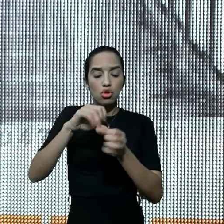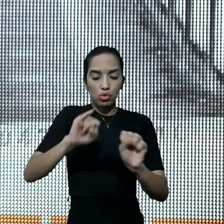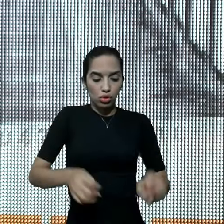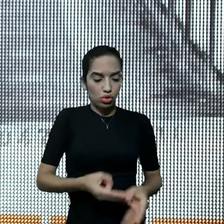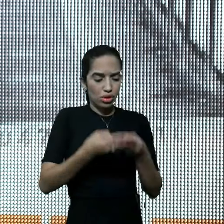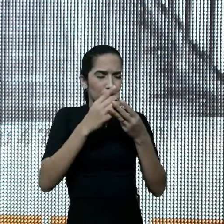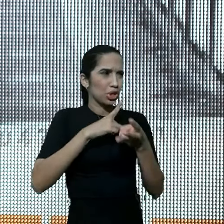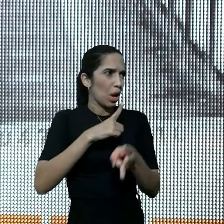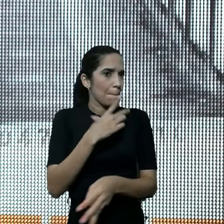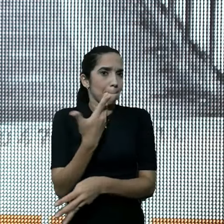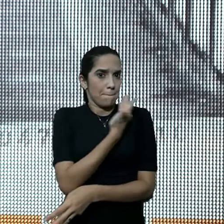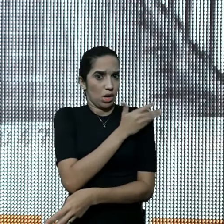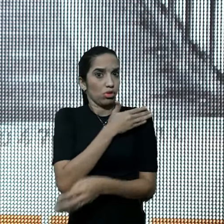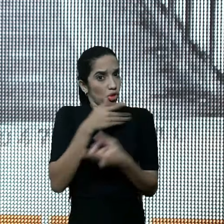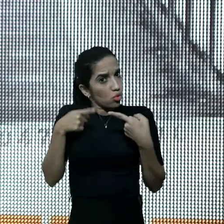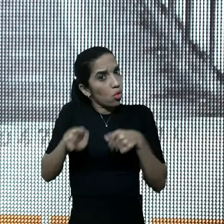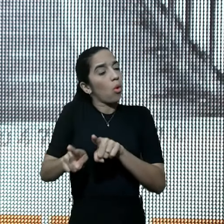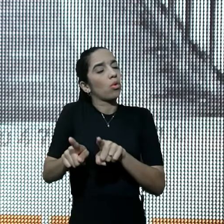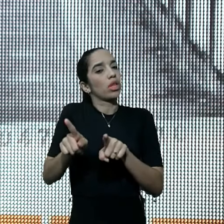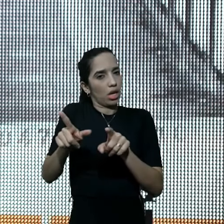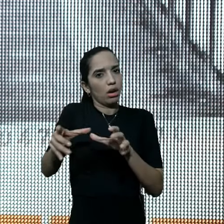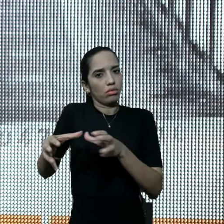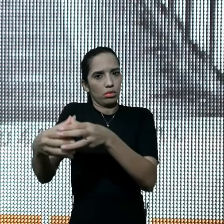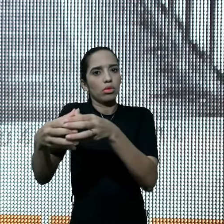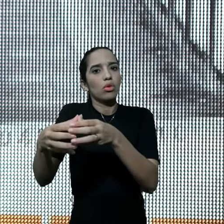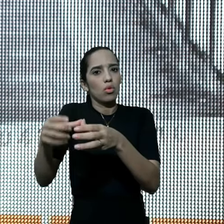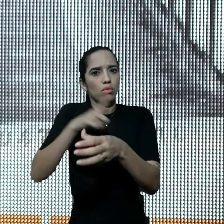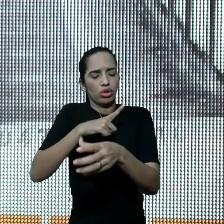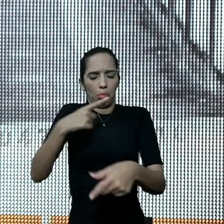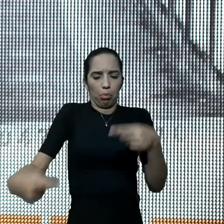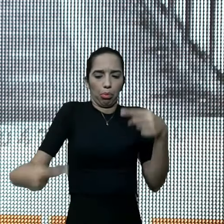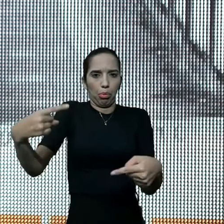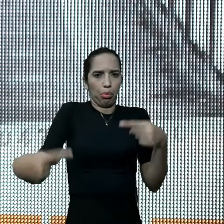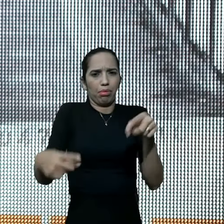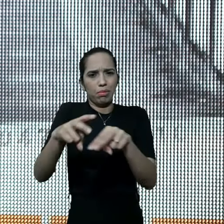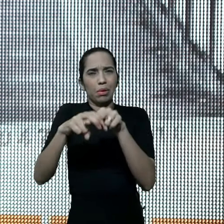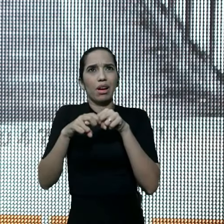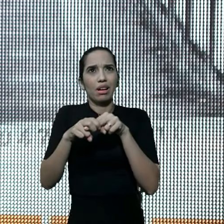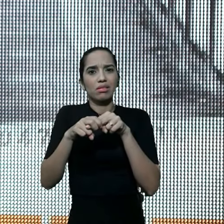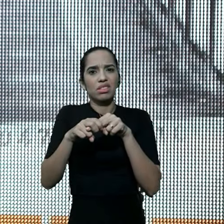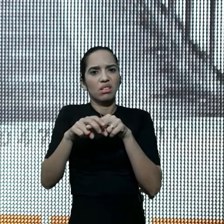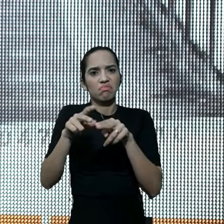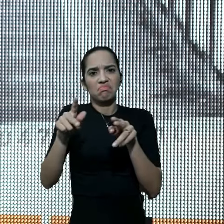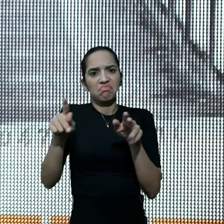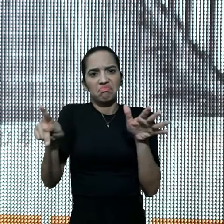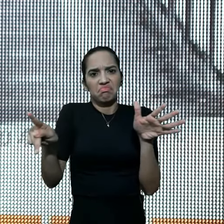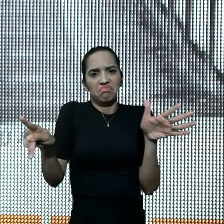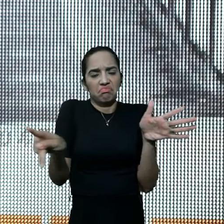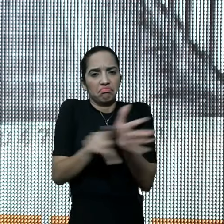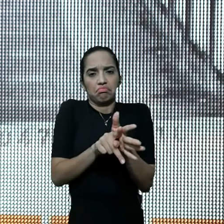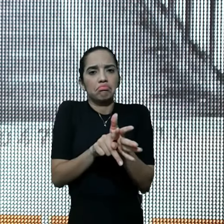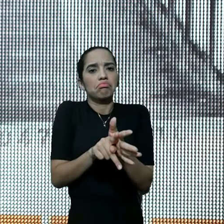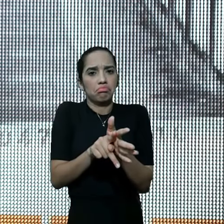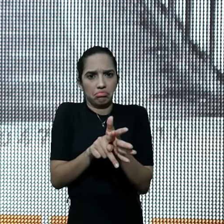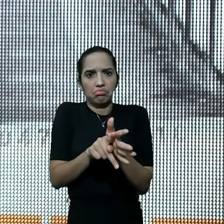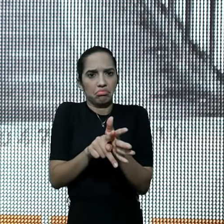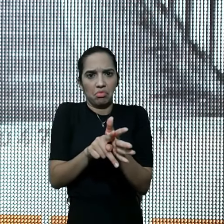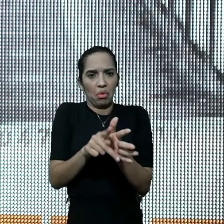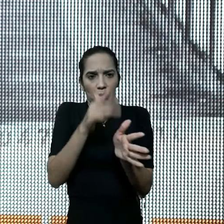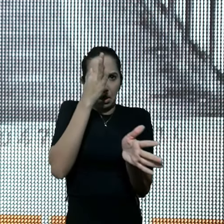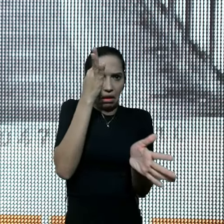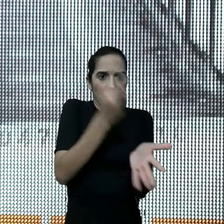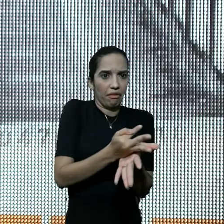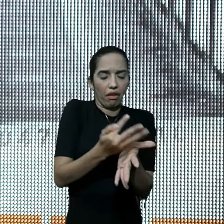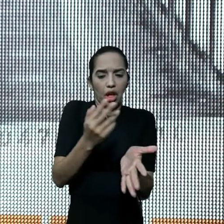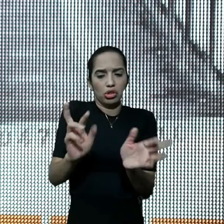vários preconceitos, em relação aos samaritanos, havia uma rixa, por uma questão, até fundamentalista, entre a